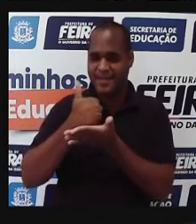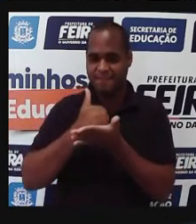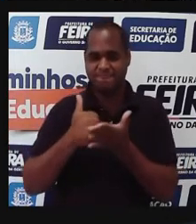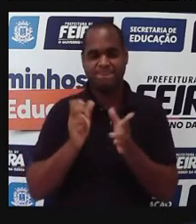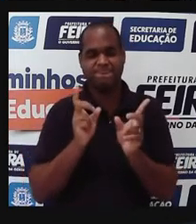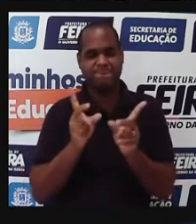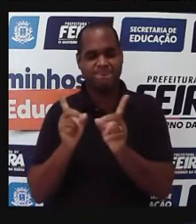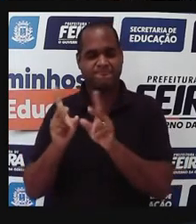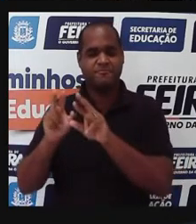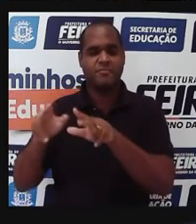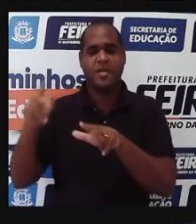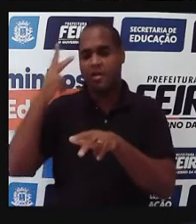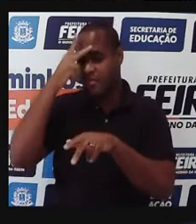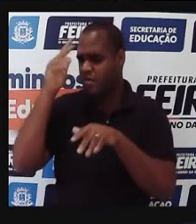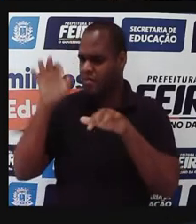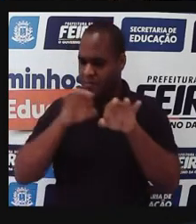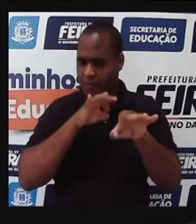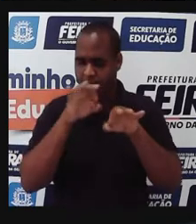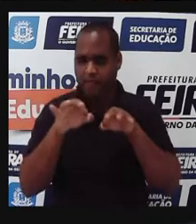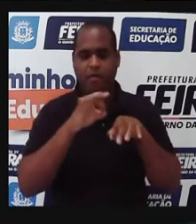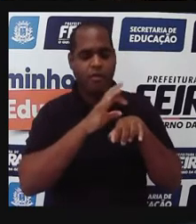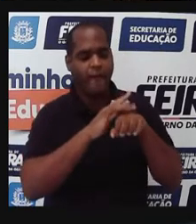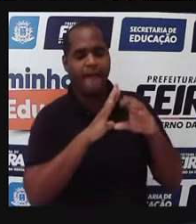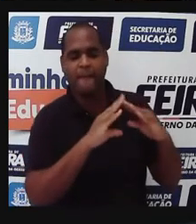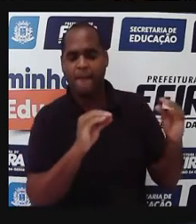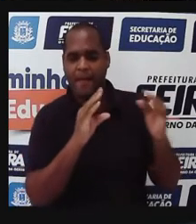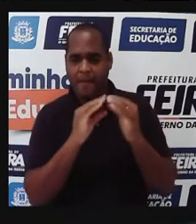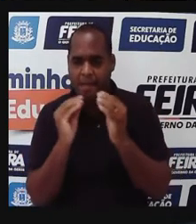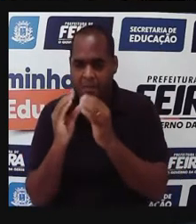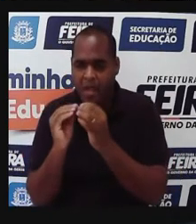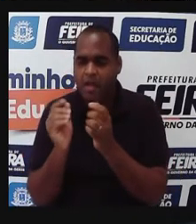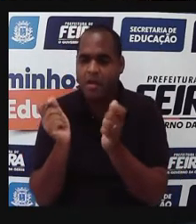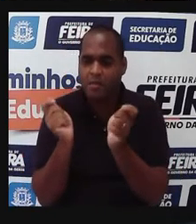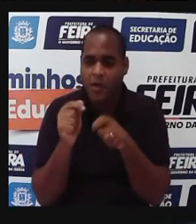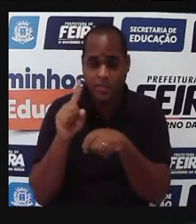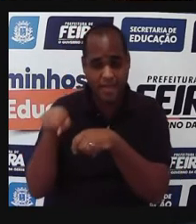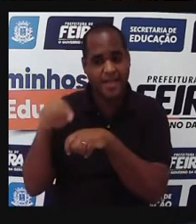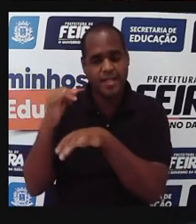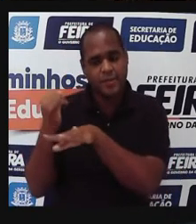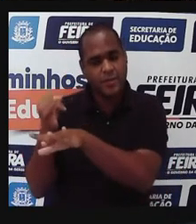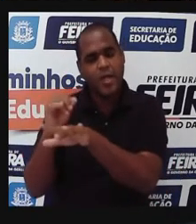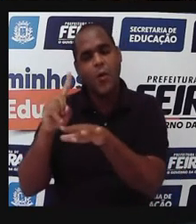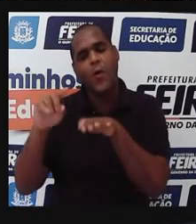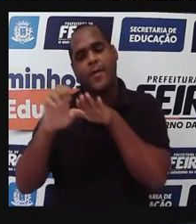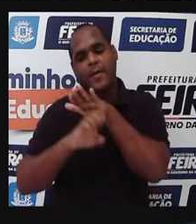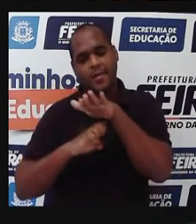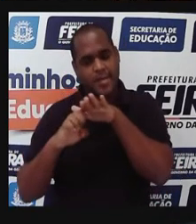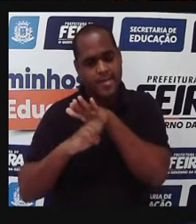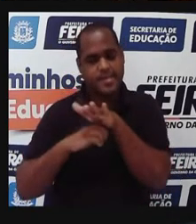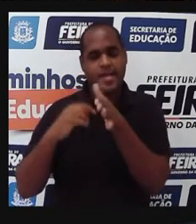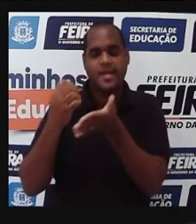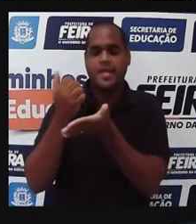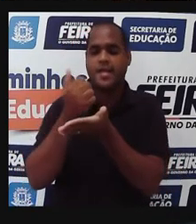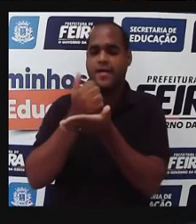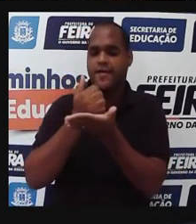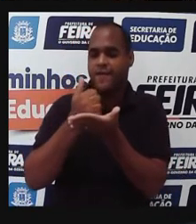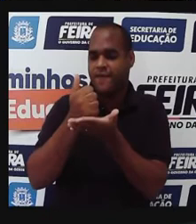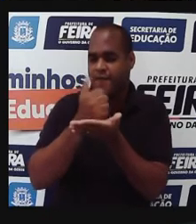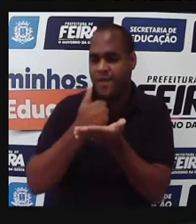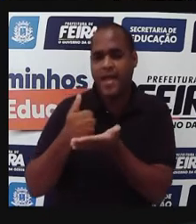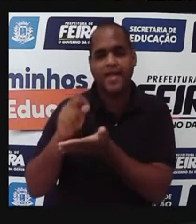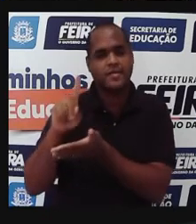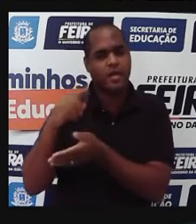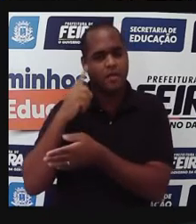se resolvem? A doença, ela desaparece porque as indústrias, né, ou as empresas farmacêuticas, elas não vêm fazer